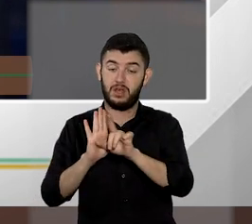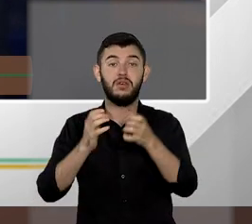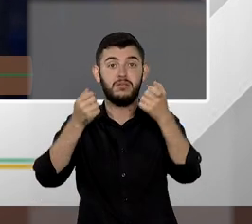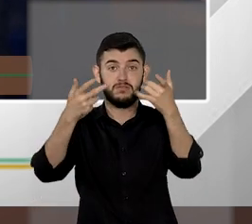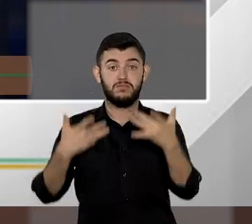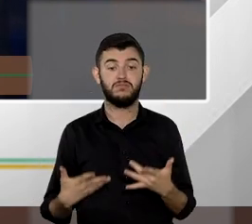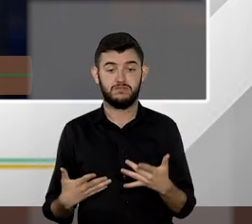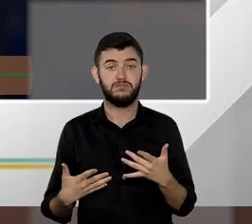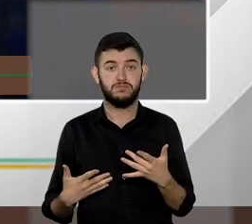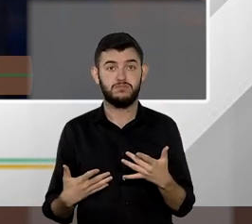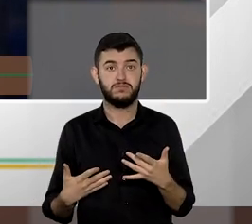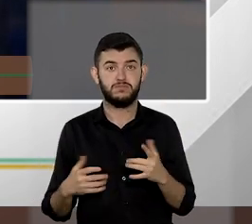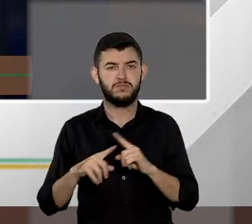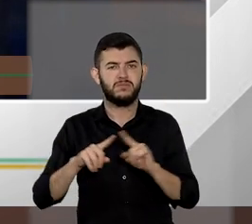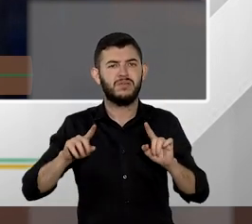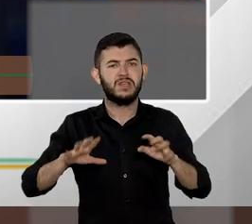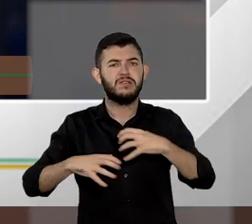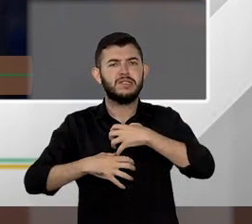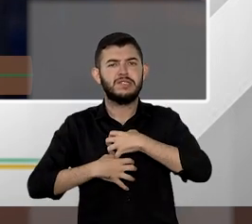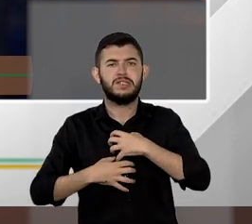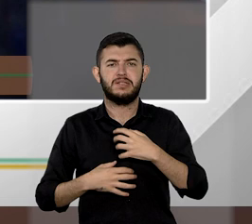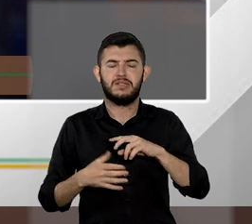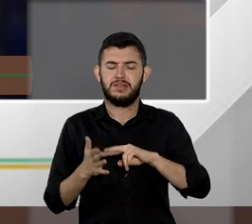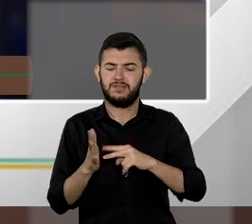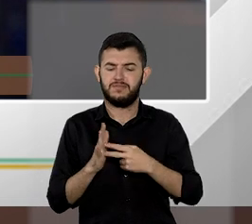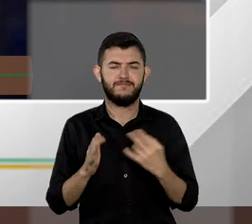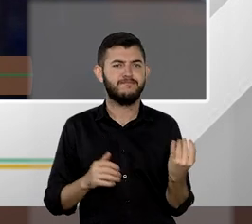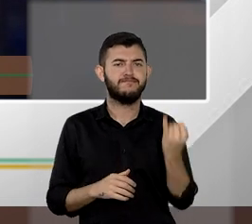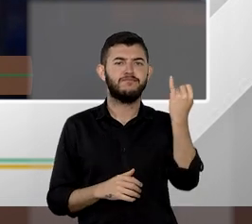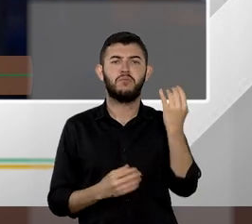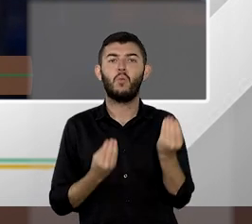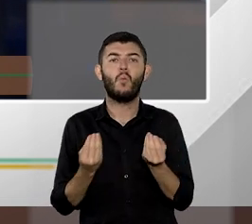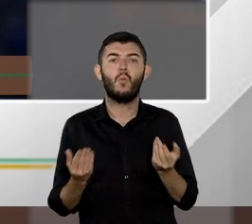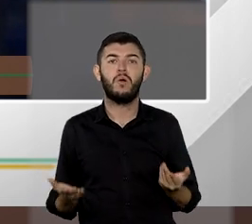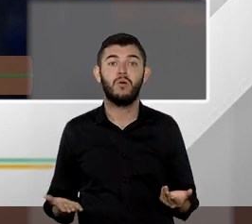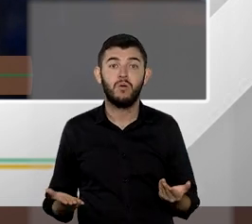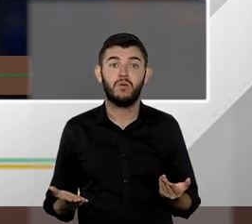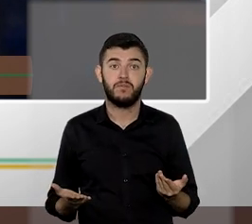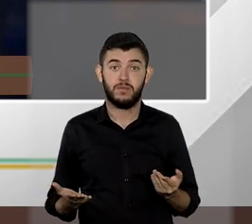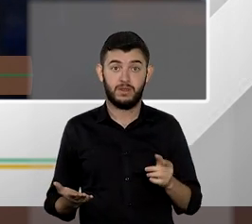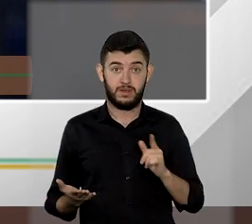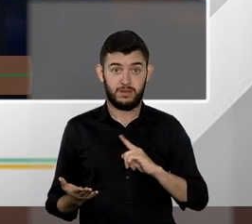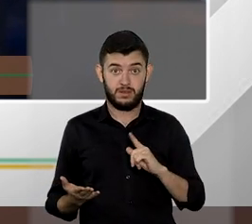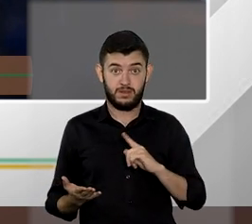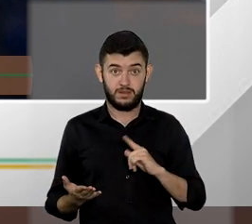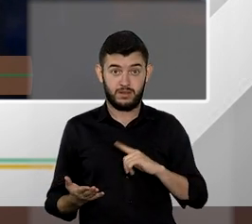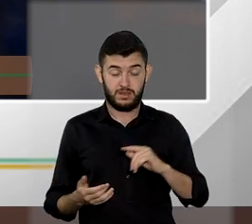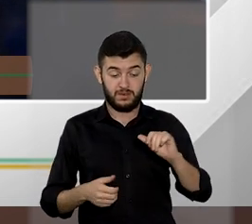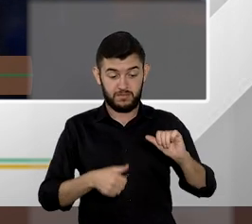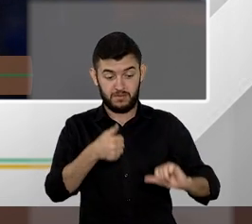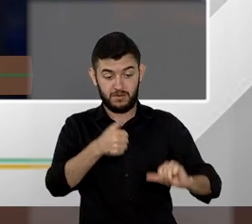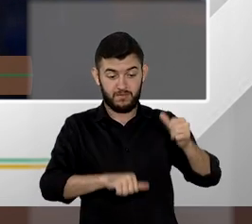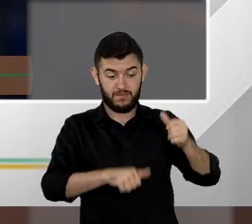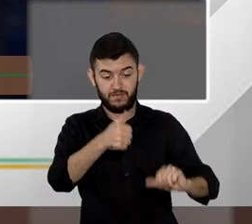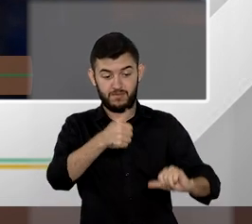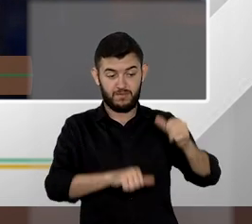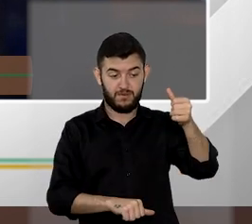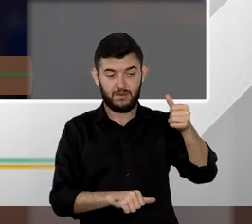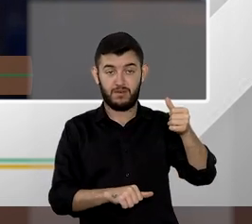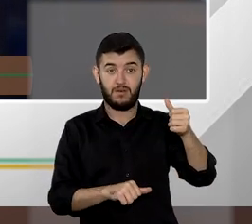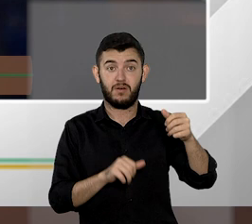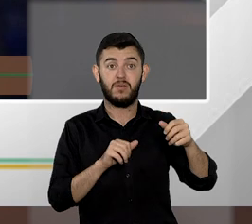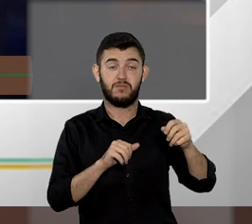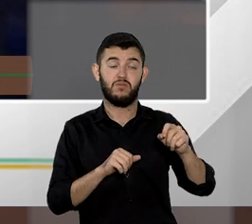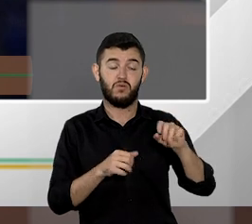aqui eu acho um ponto fundamental aí o que vai acontecer é uma requalificação da própria advocacia o